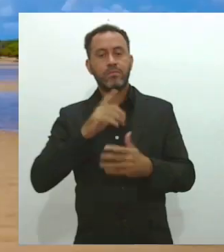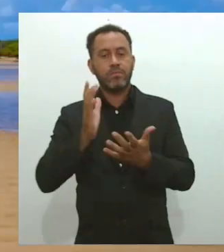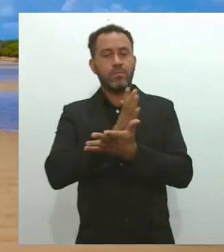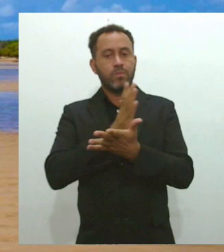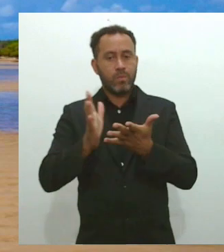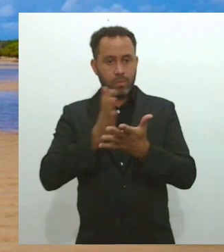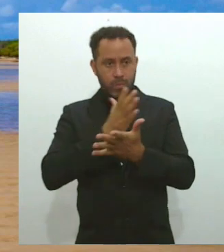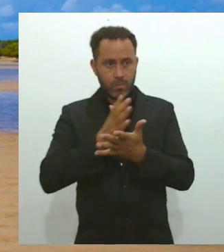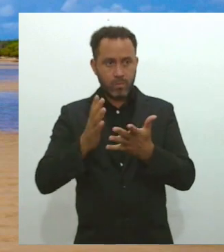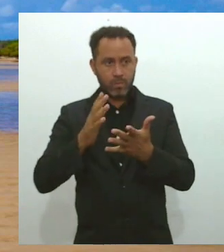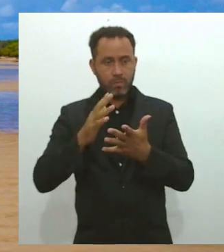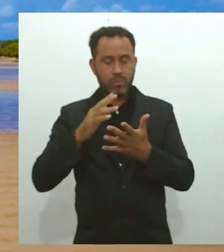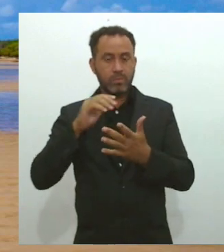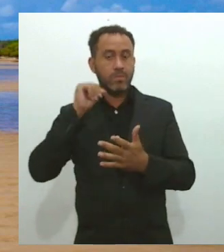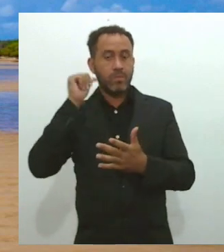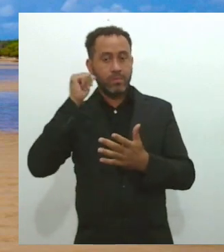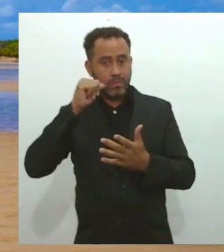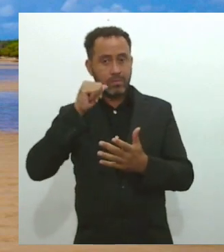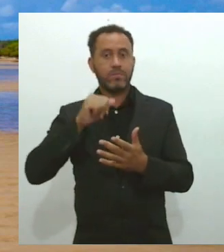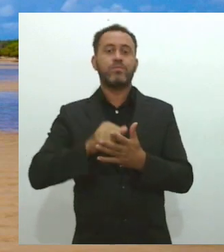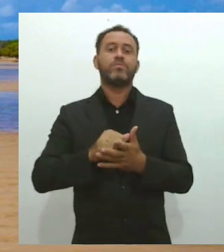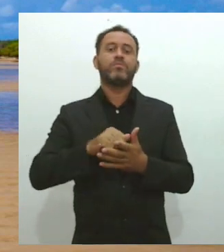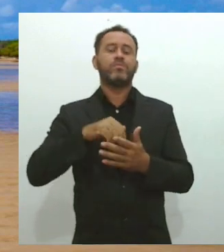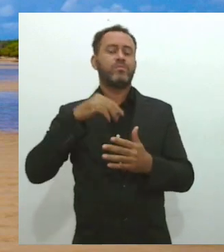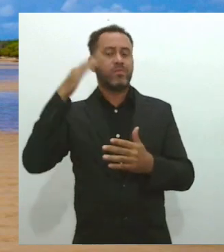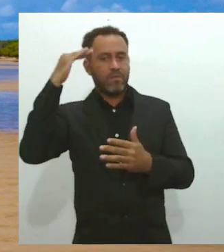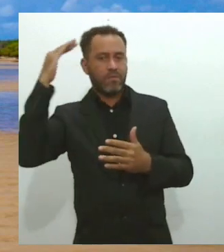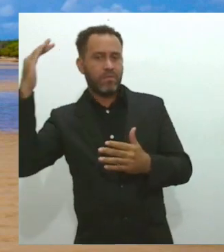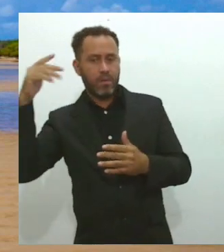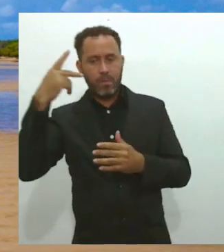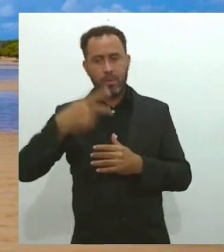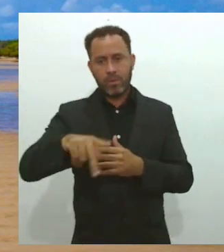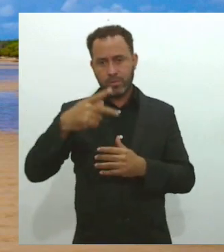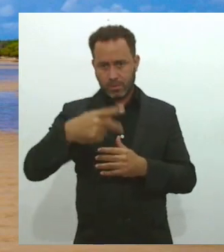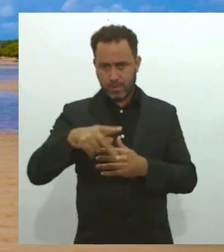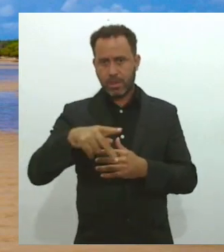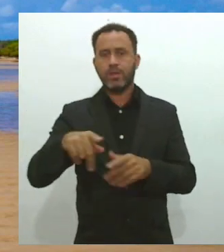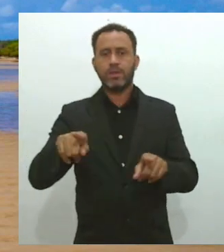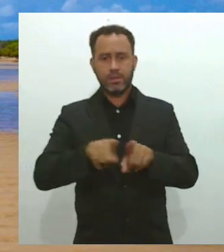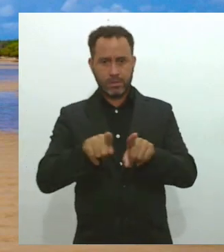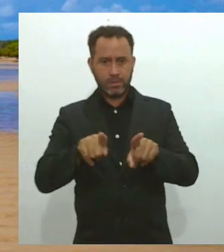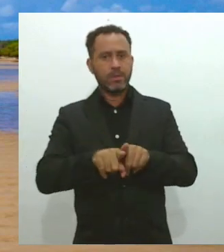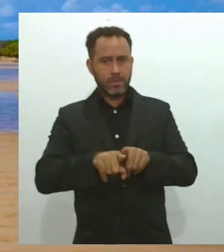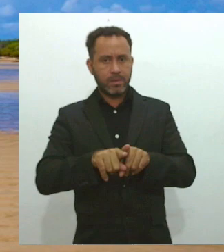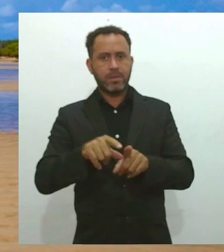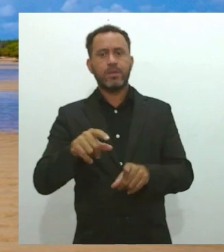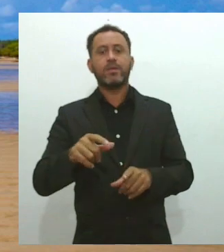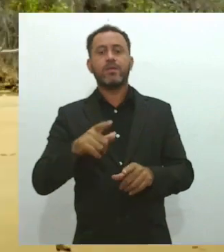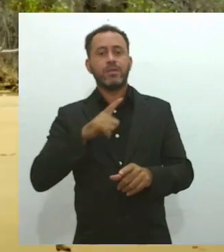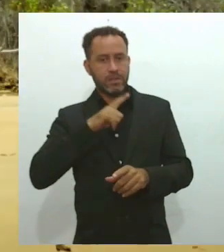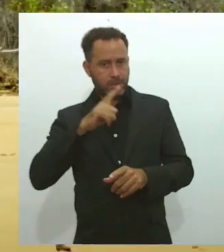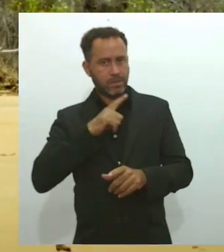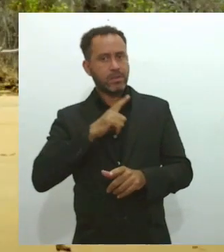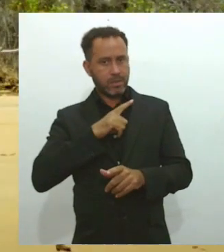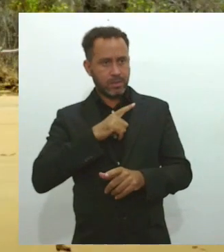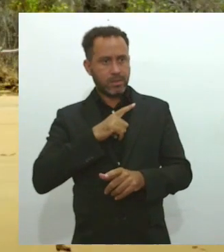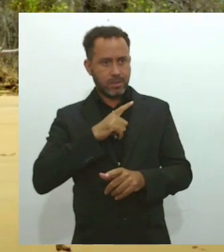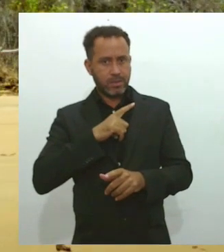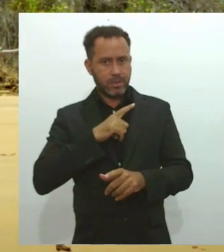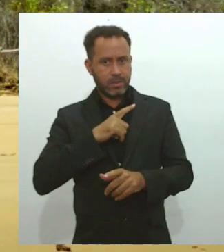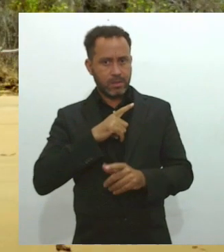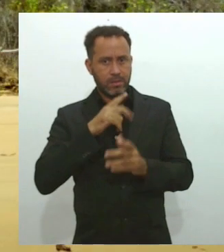como Larissa Barata, Lucas Campello, a cordelista Salete Nascimento. Então, muito bom a gente ter um